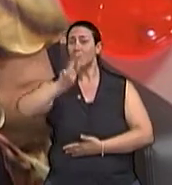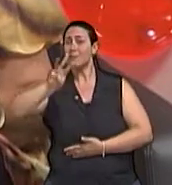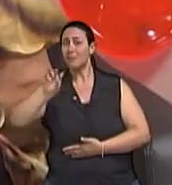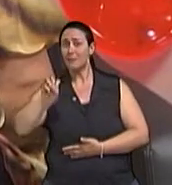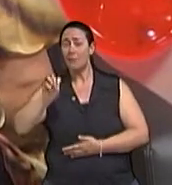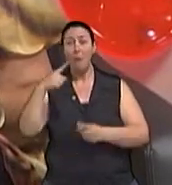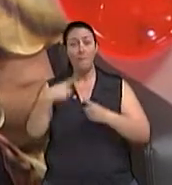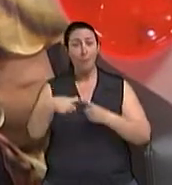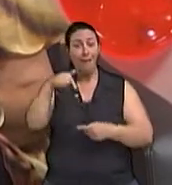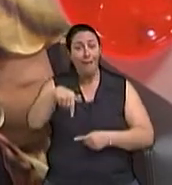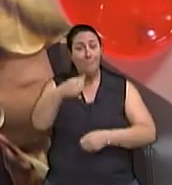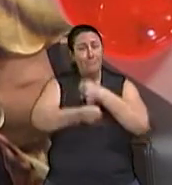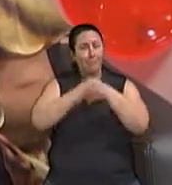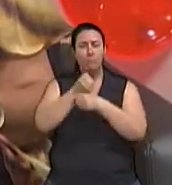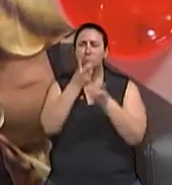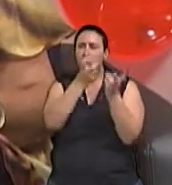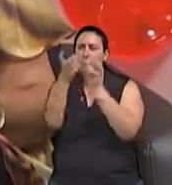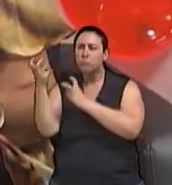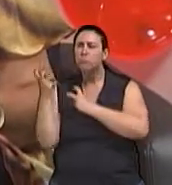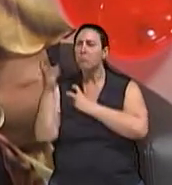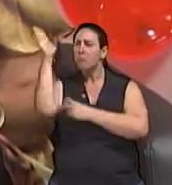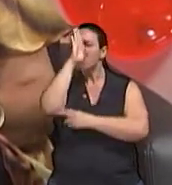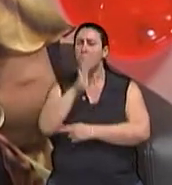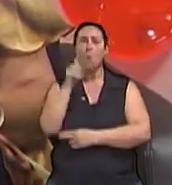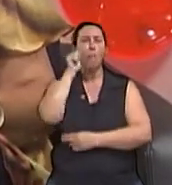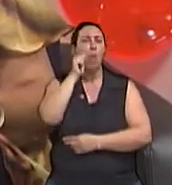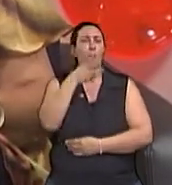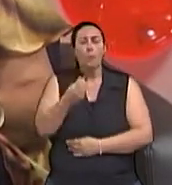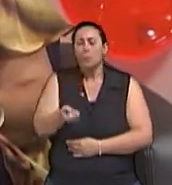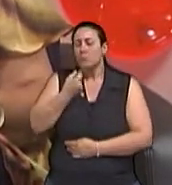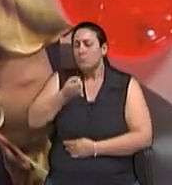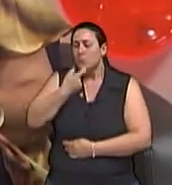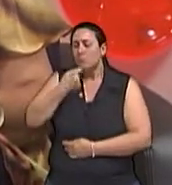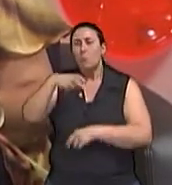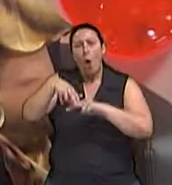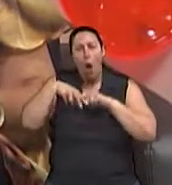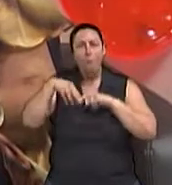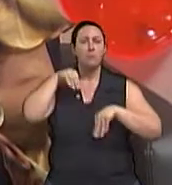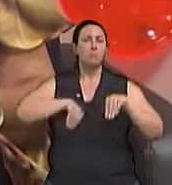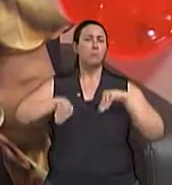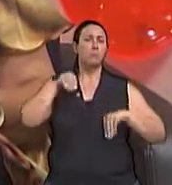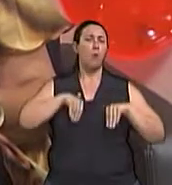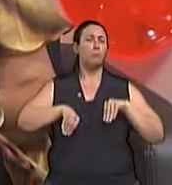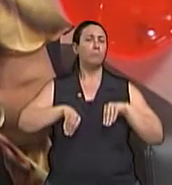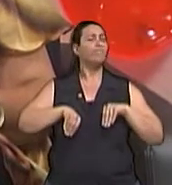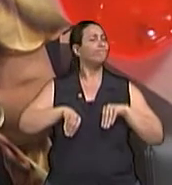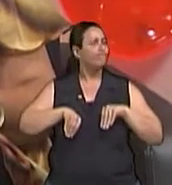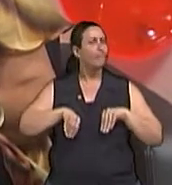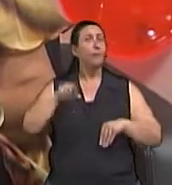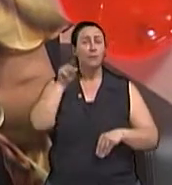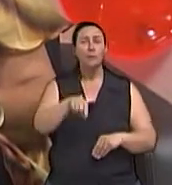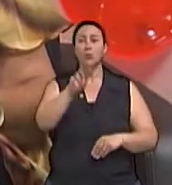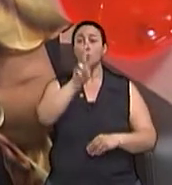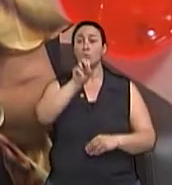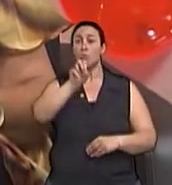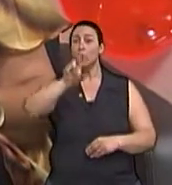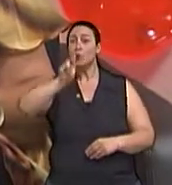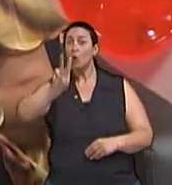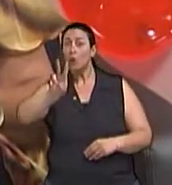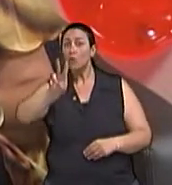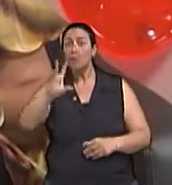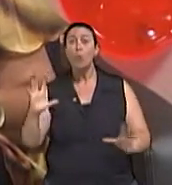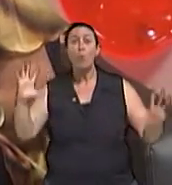consome antidepressivos no mundo. Tendo sido consumidos em 2012, 42